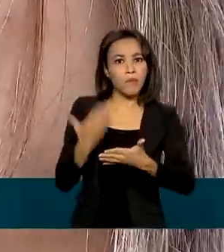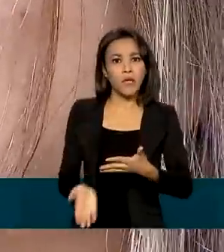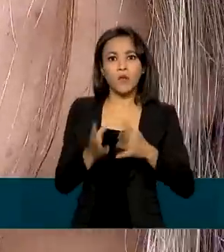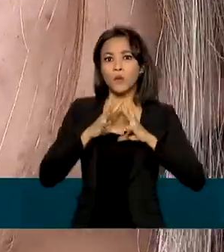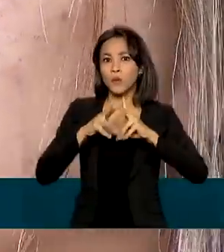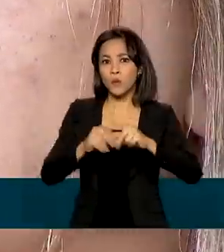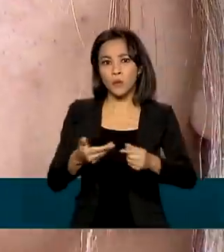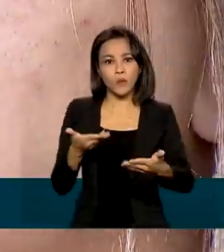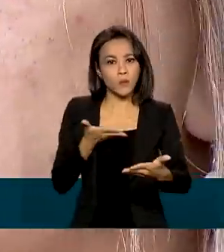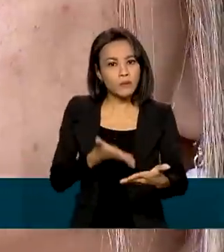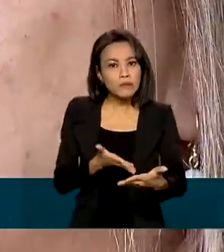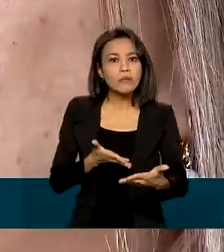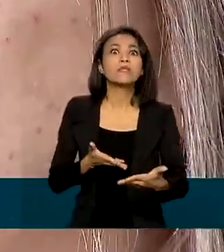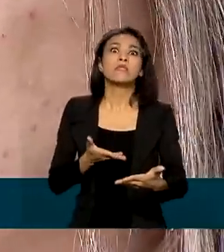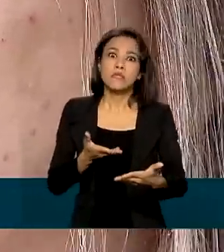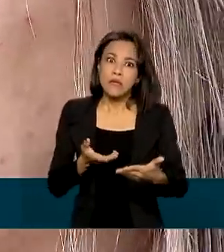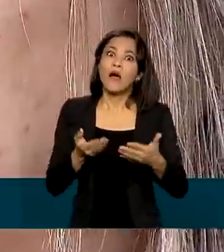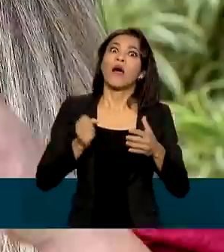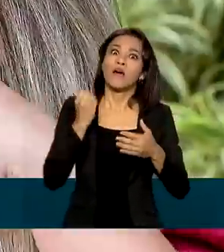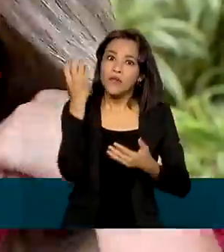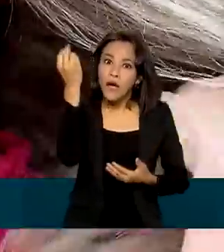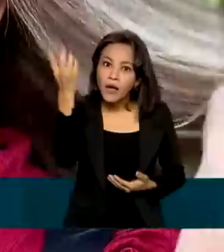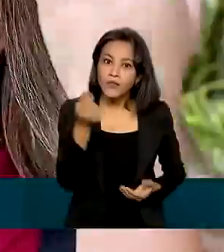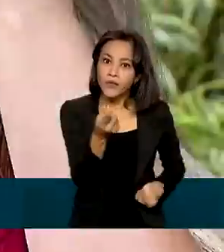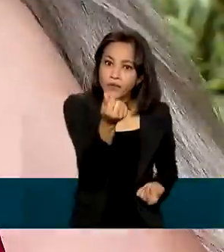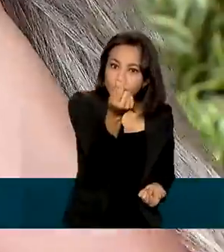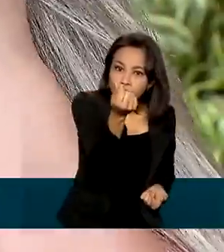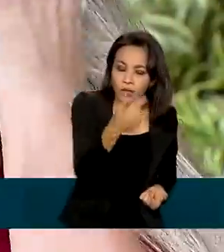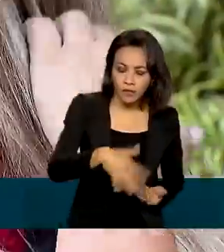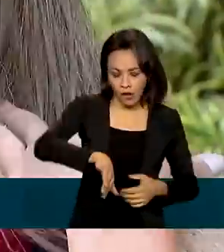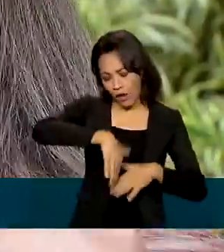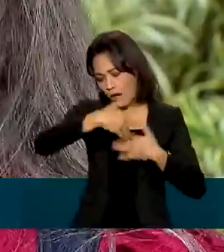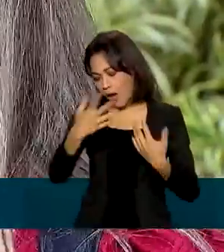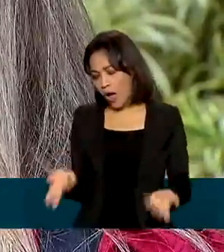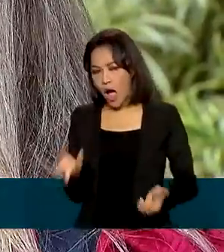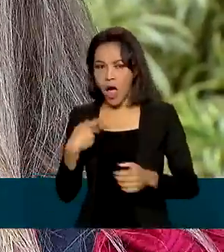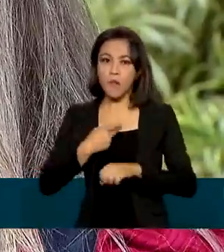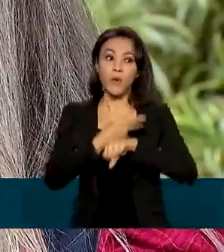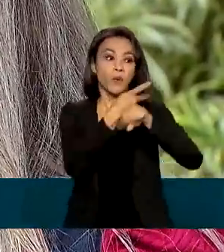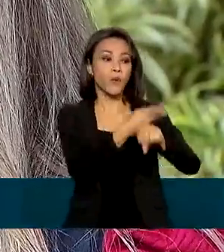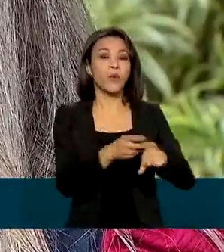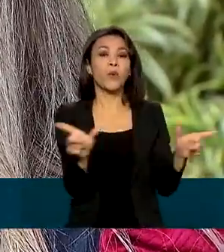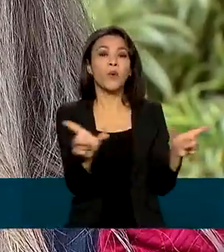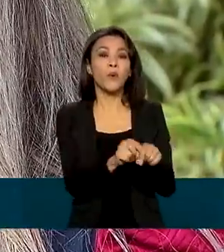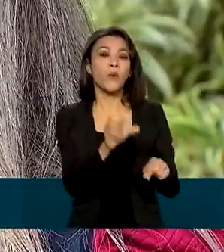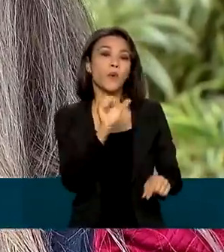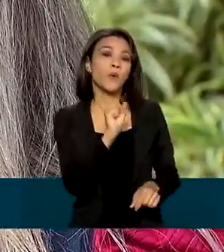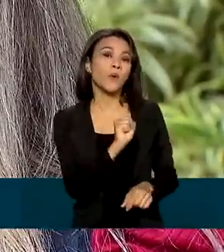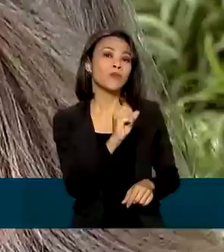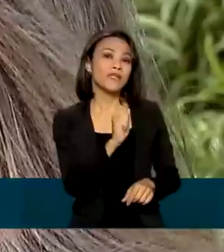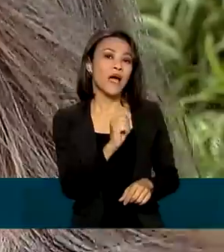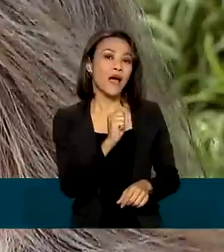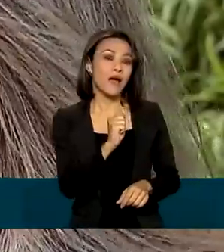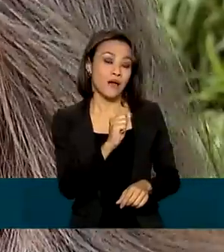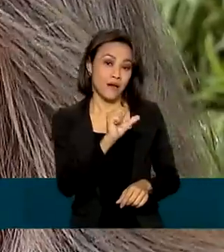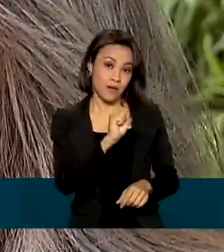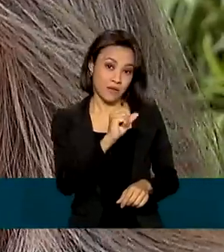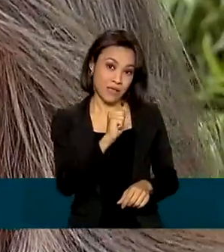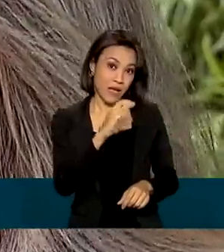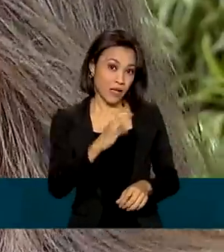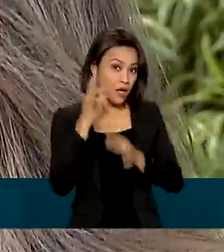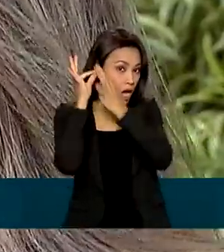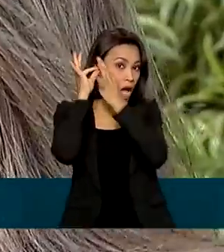tudo, a viagem e o dinheiro. Procurou os canais de serviço de atendimento ao consumidor, mas sem